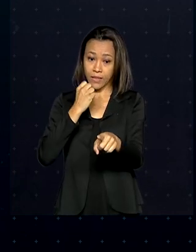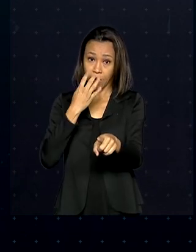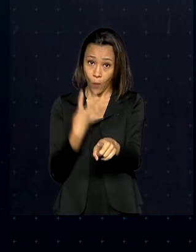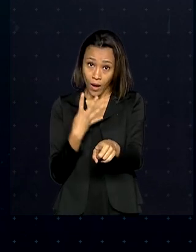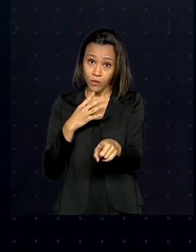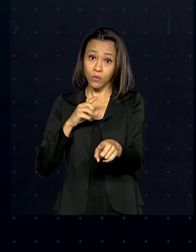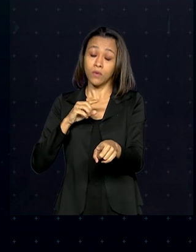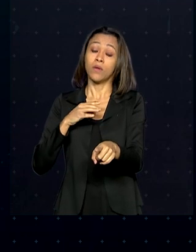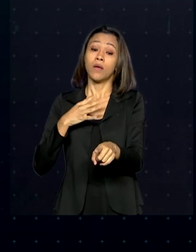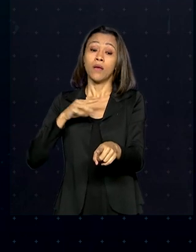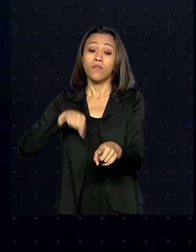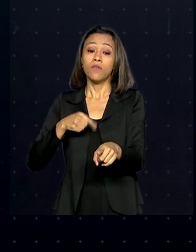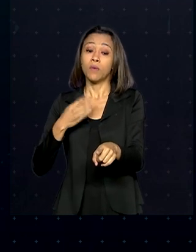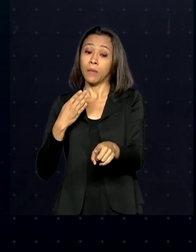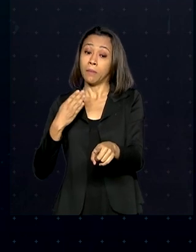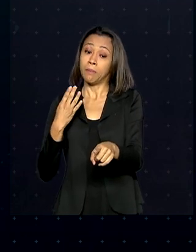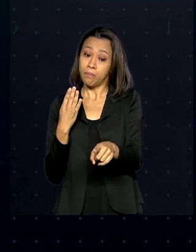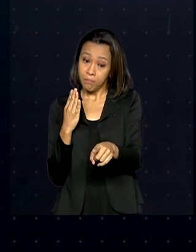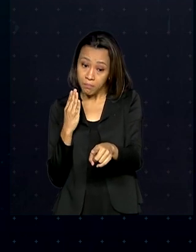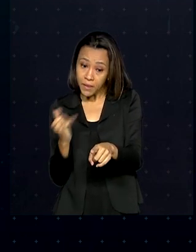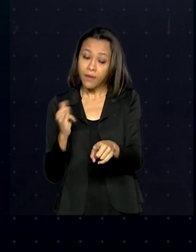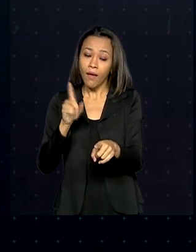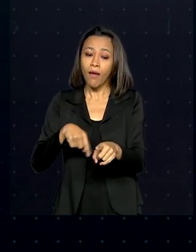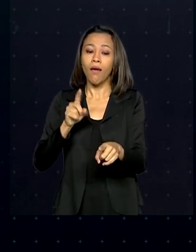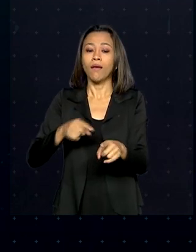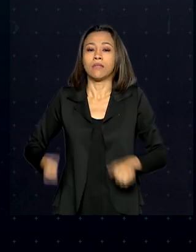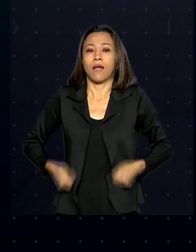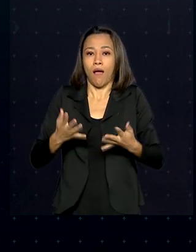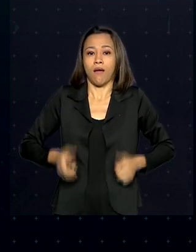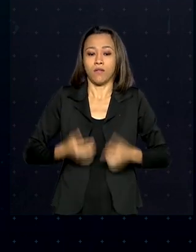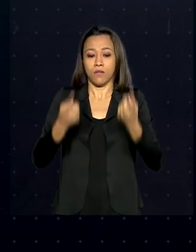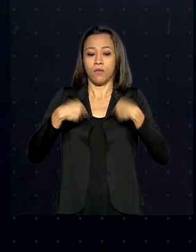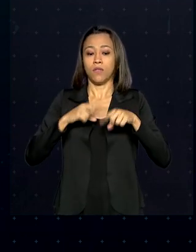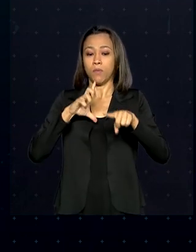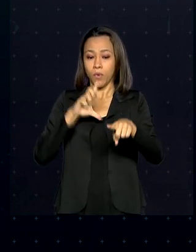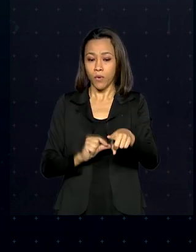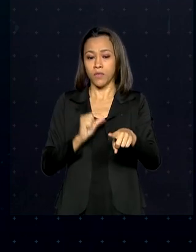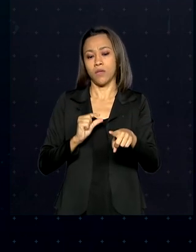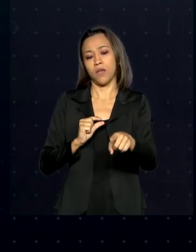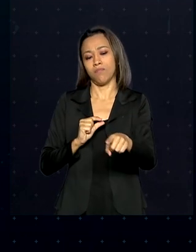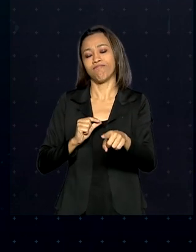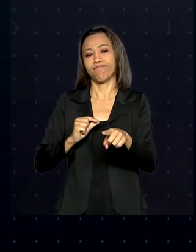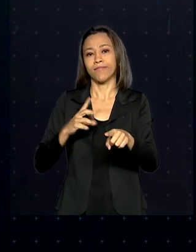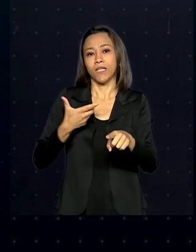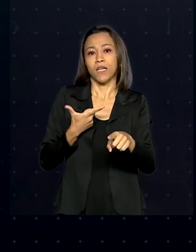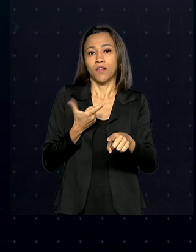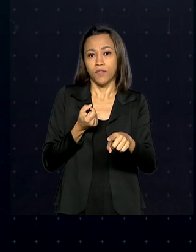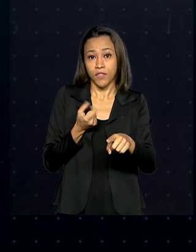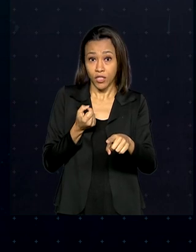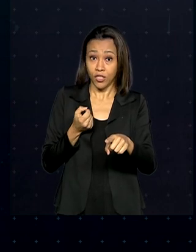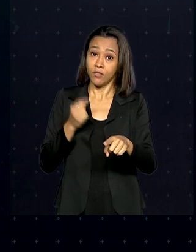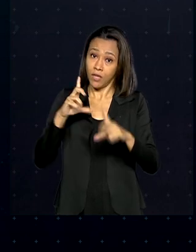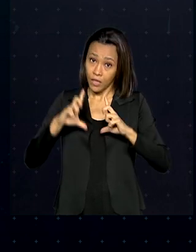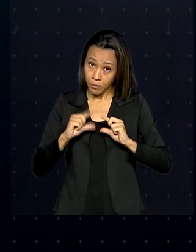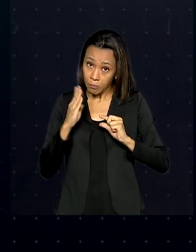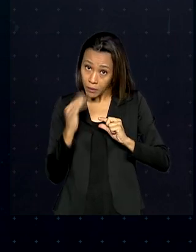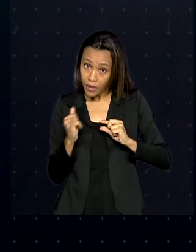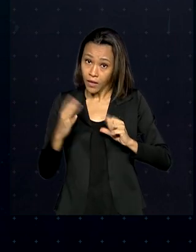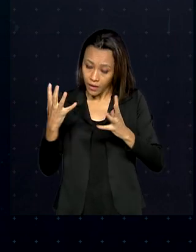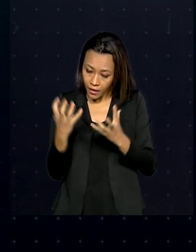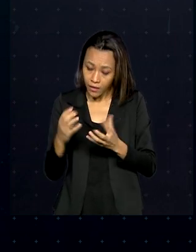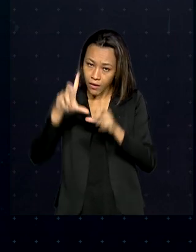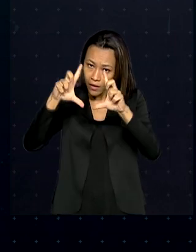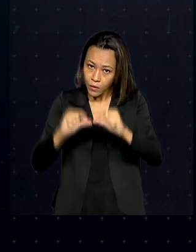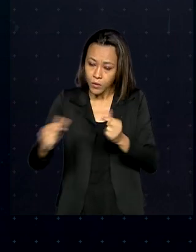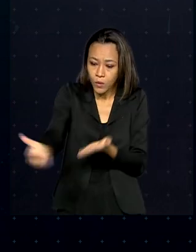despesas e 20 bilhões na perda de arrecadação com a redução de tributos. A previsão é que as contas públicas fechem